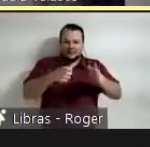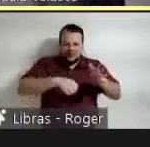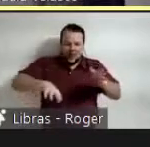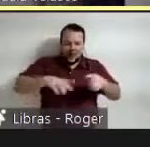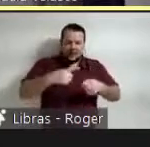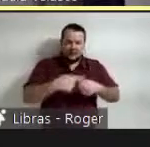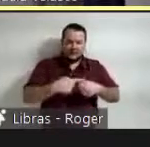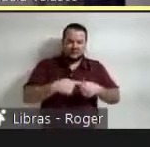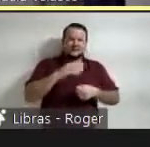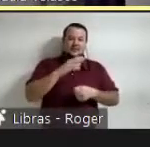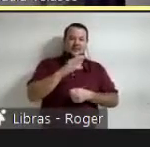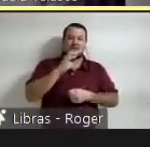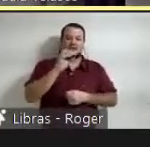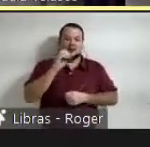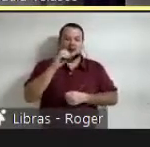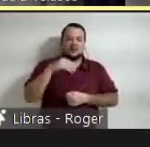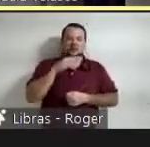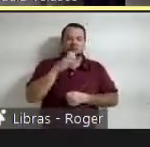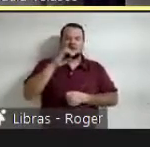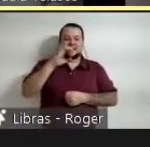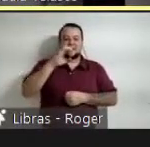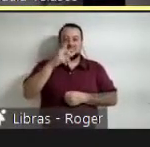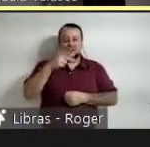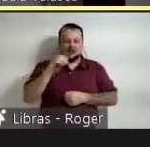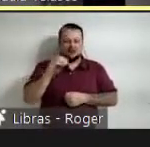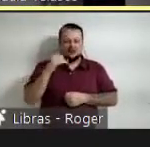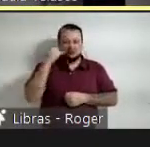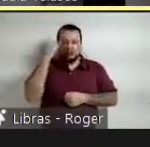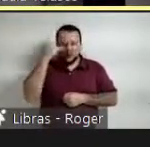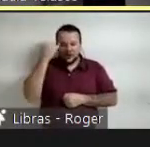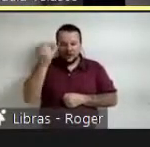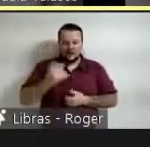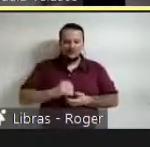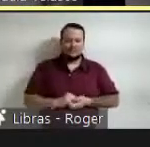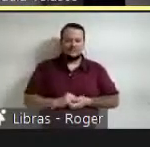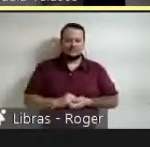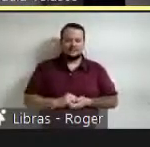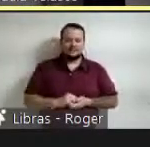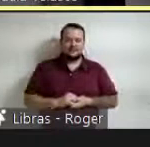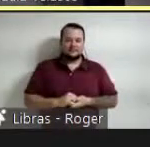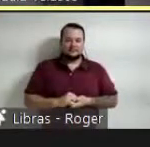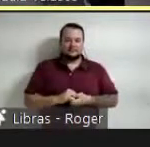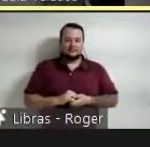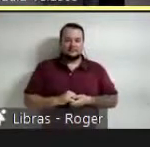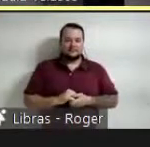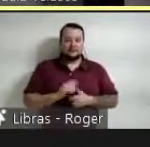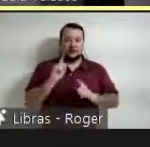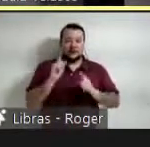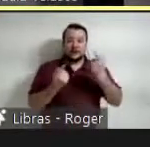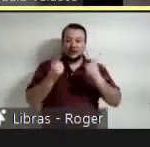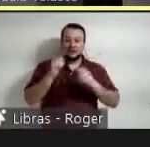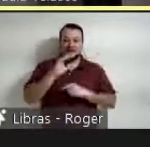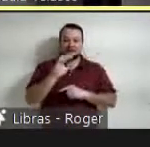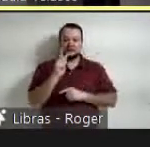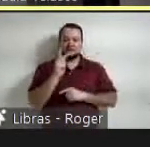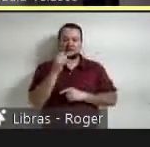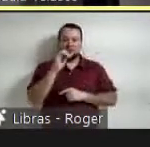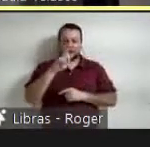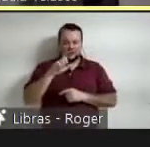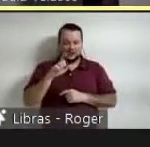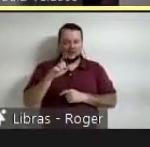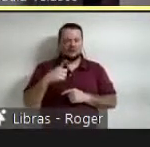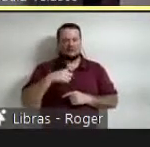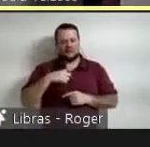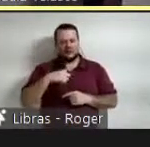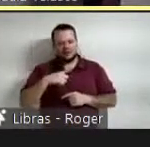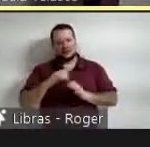términos em que este foi planteado parecían um ponto de inflexão em quanto a possibilidade que Chile, através de uma empresa libera no rubro, tivesse